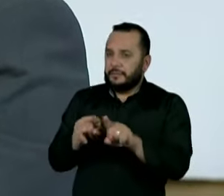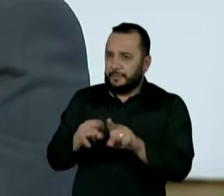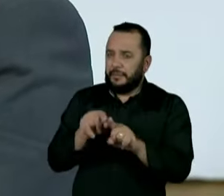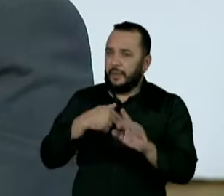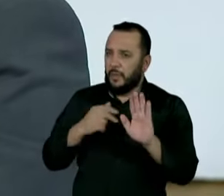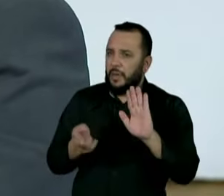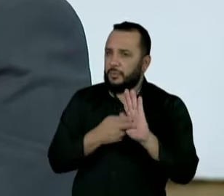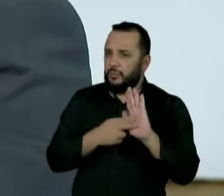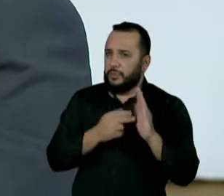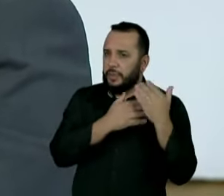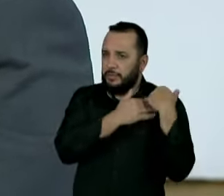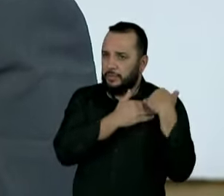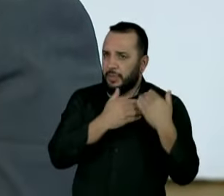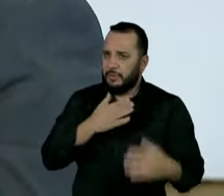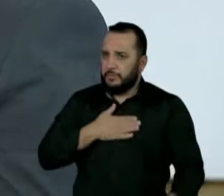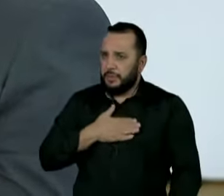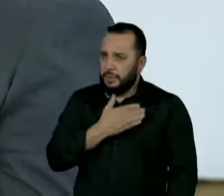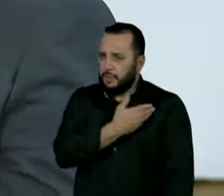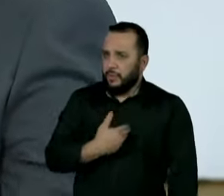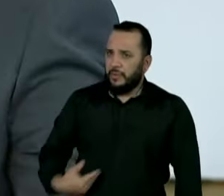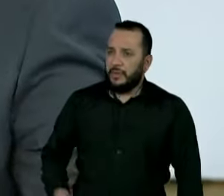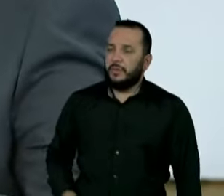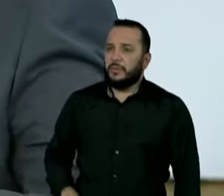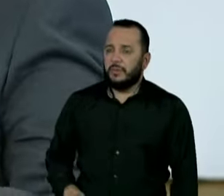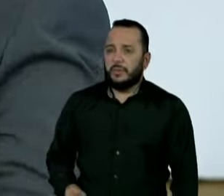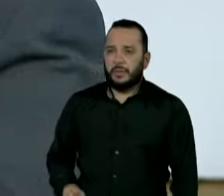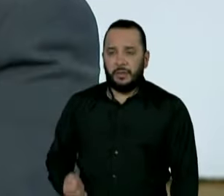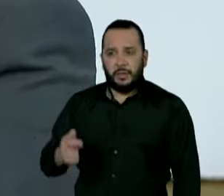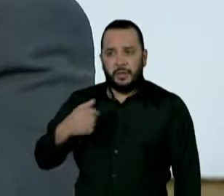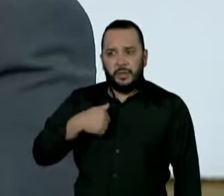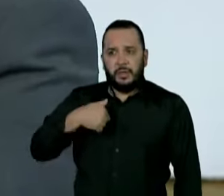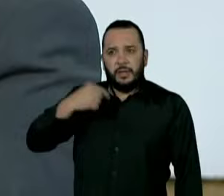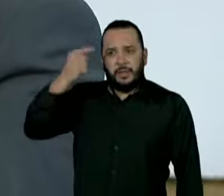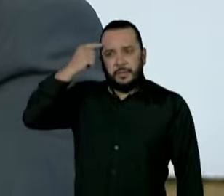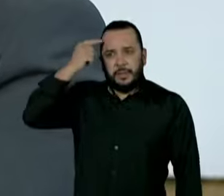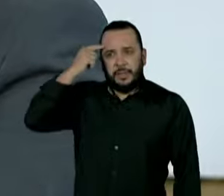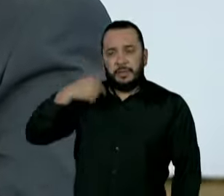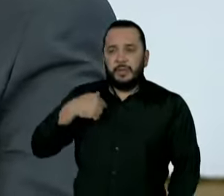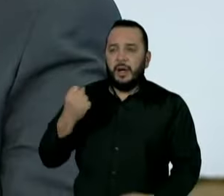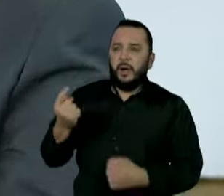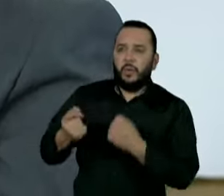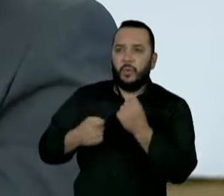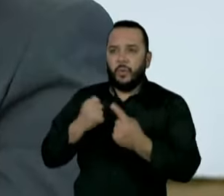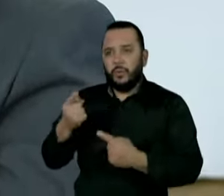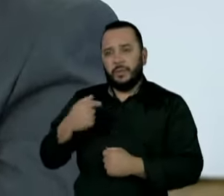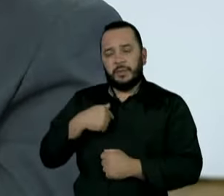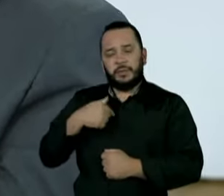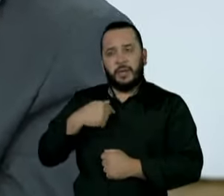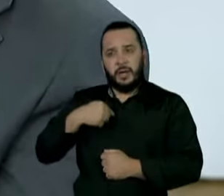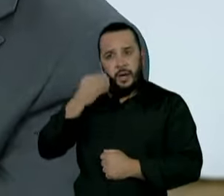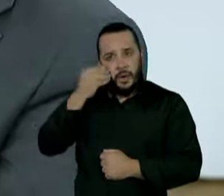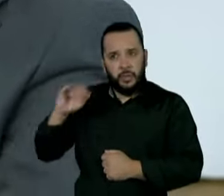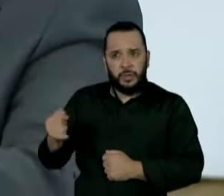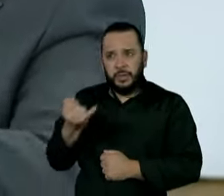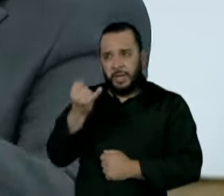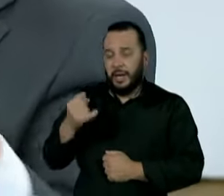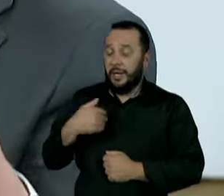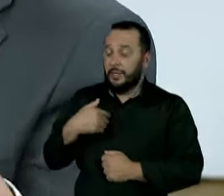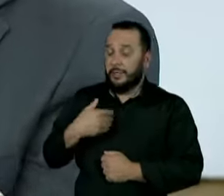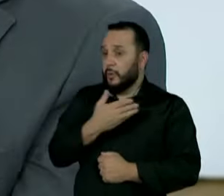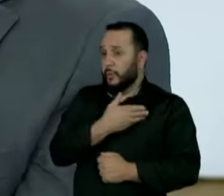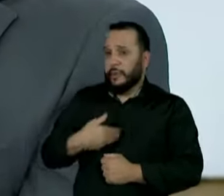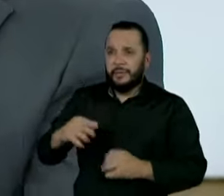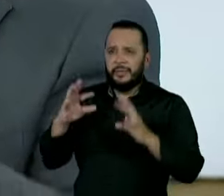das responsabilidades que tem um governador. Eu penso que, em algumas oportunidades, os governos, não é só um ou outro, mas